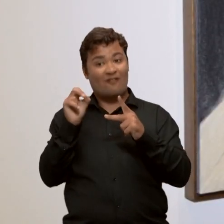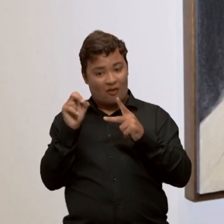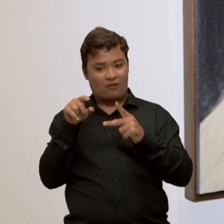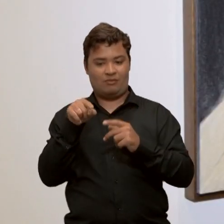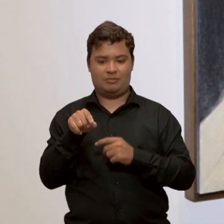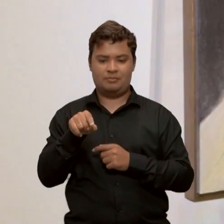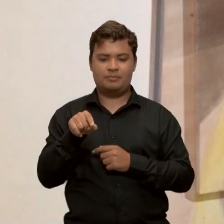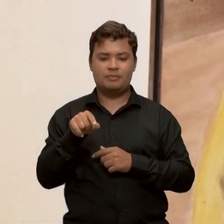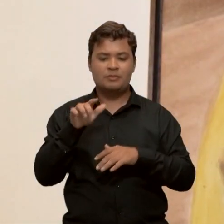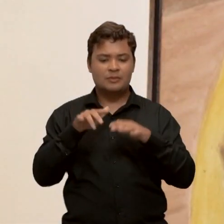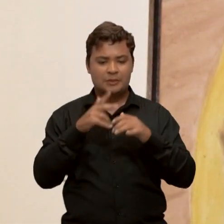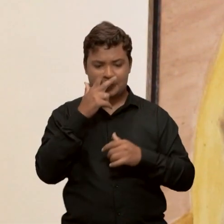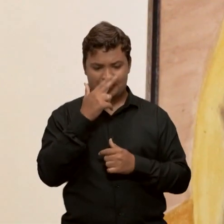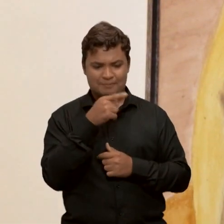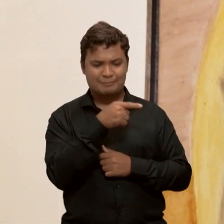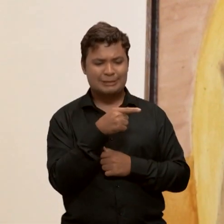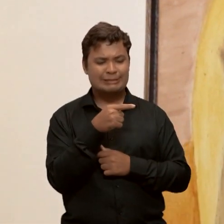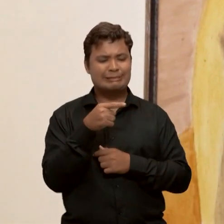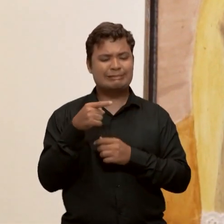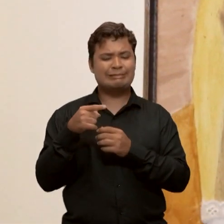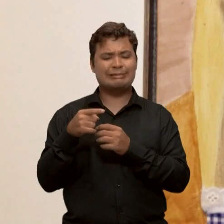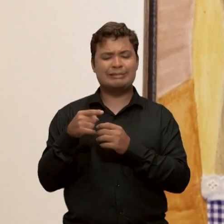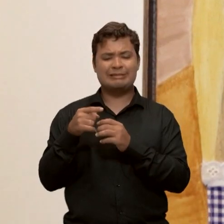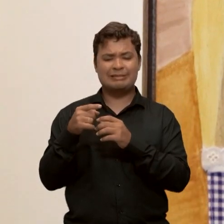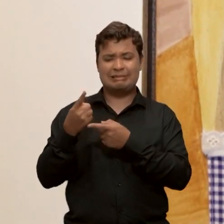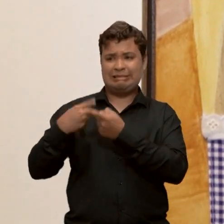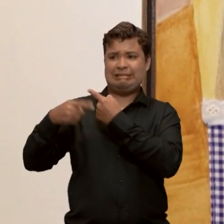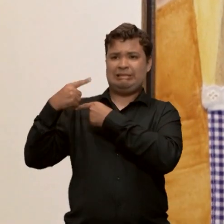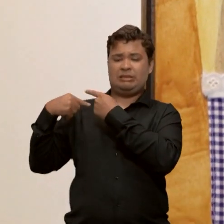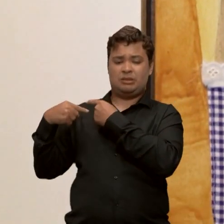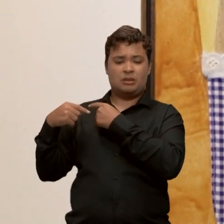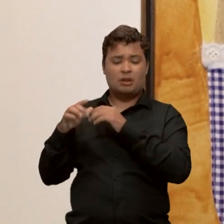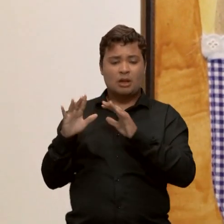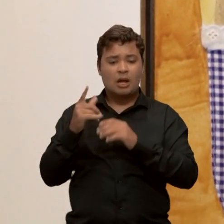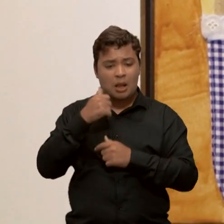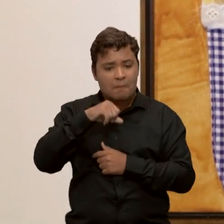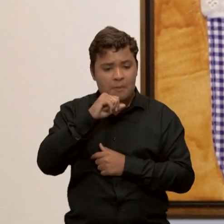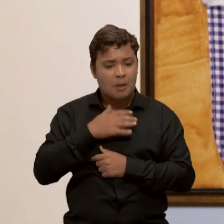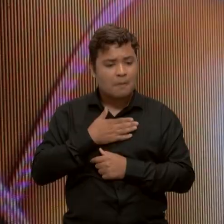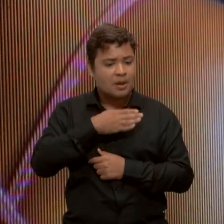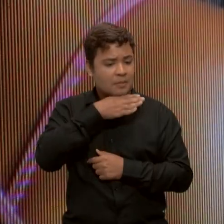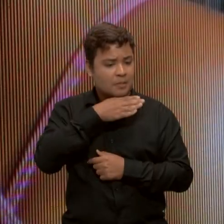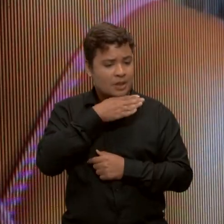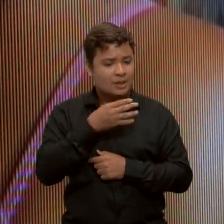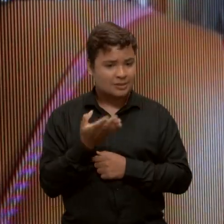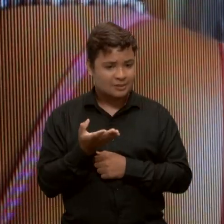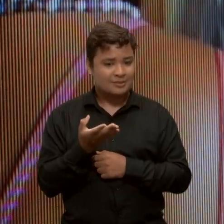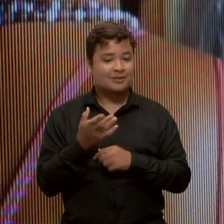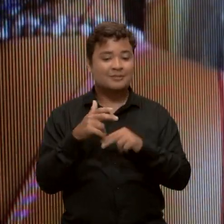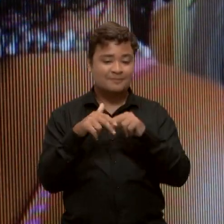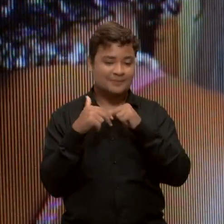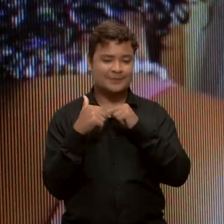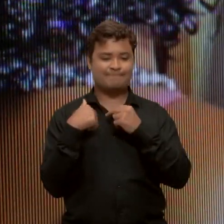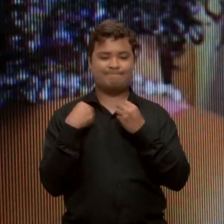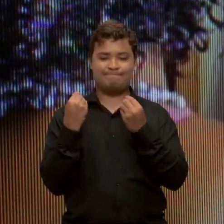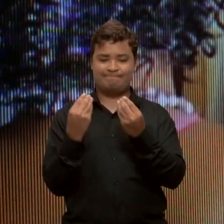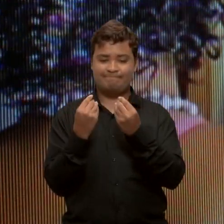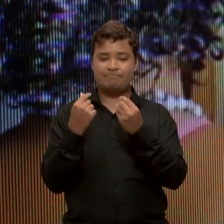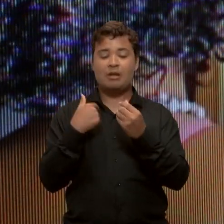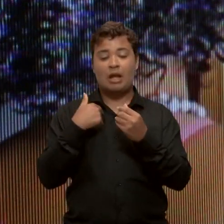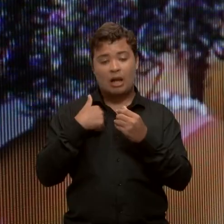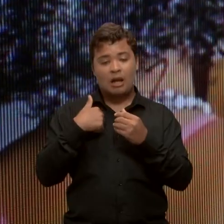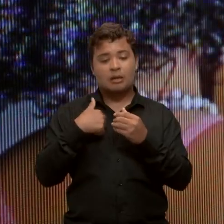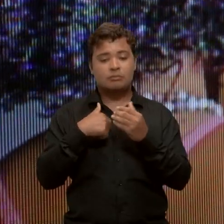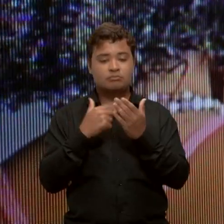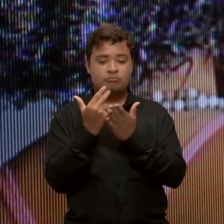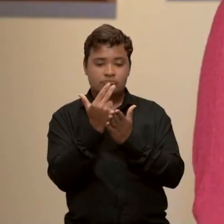possa parecer uma parente um pouco distante, mas ela é mãe da minha bisavó. Por causa disso, por causa dessa ausência, eu me utilizei da pintura para